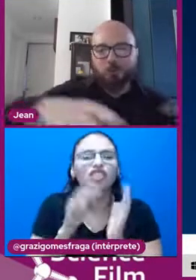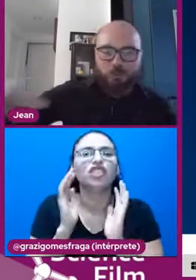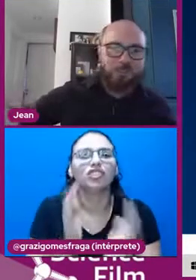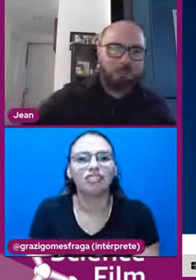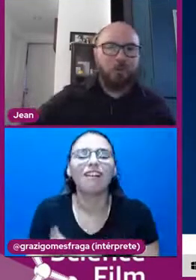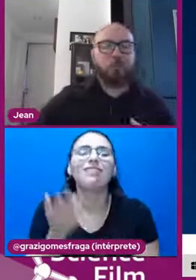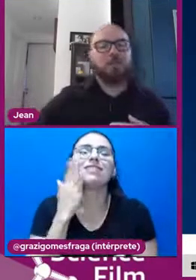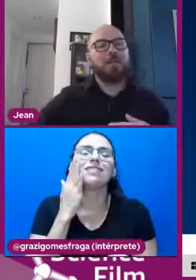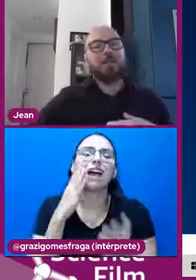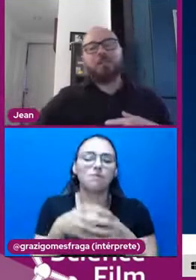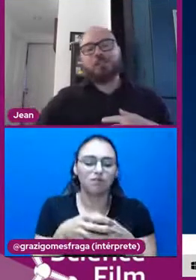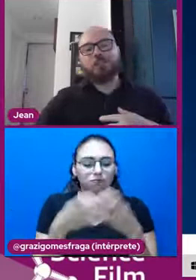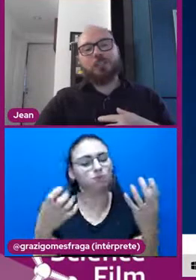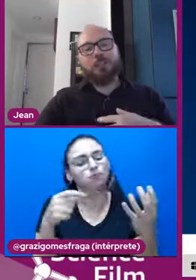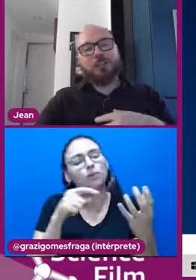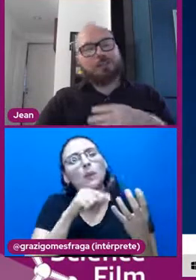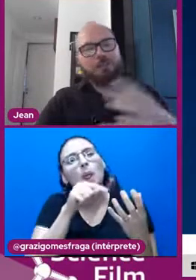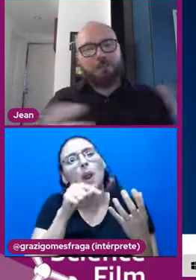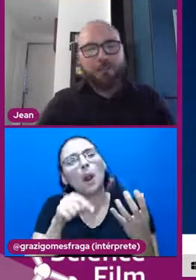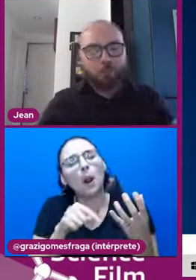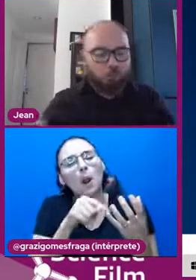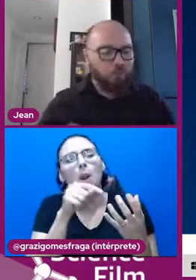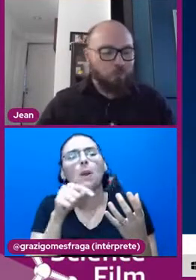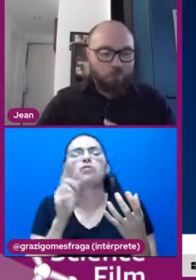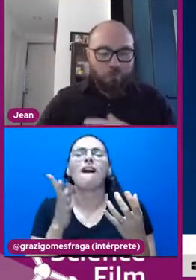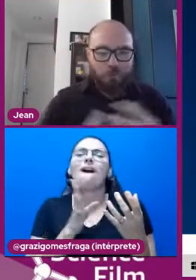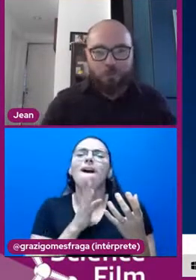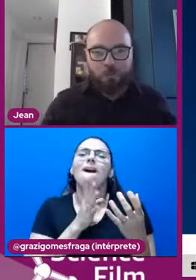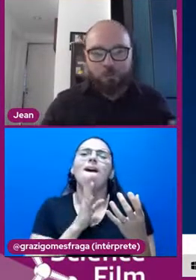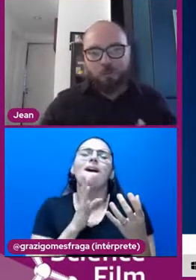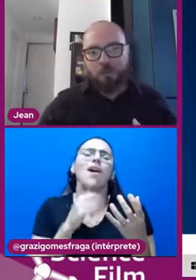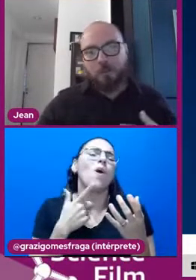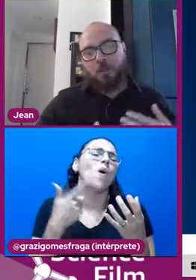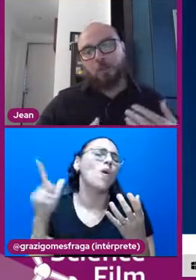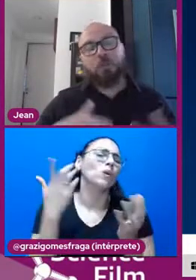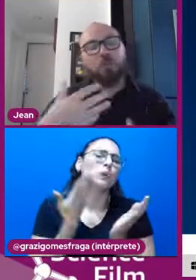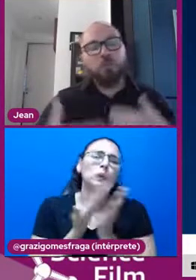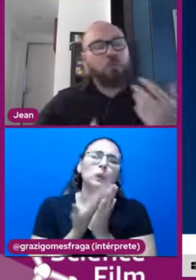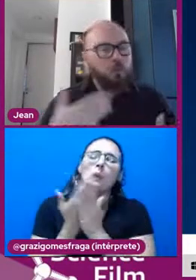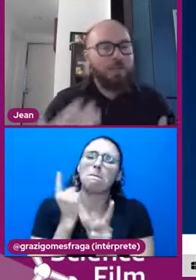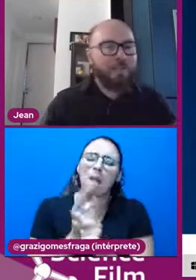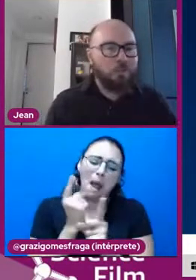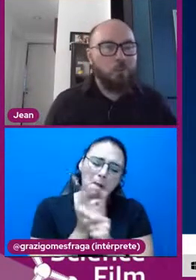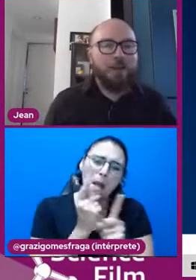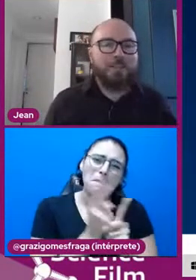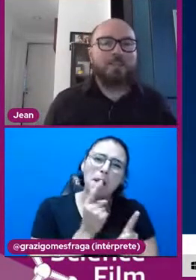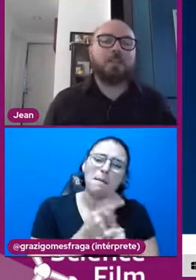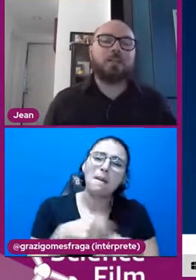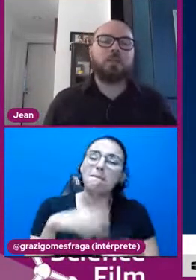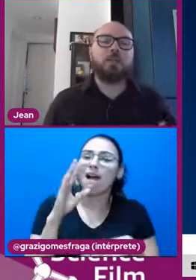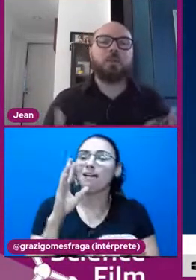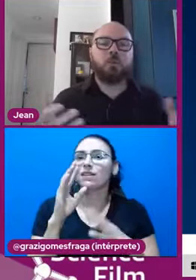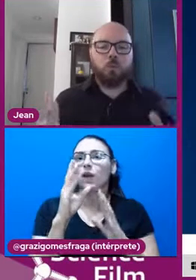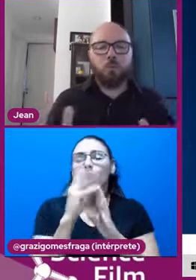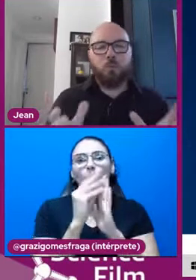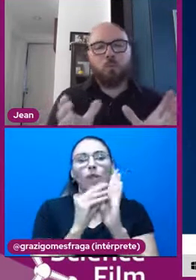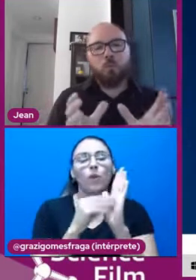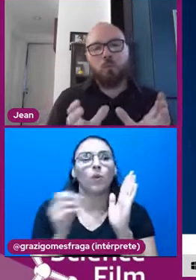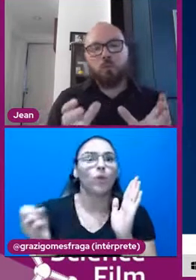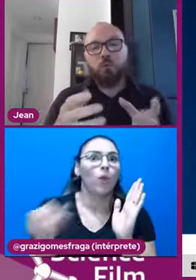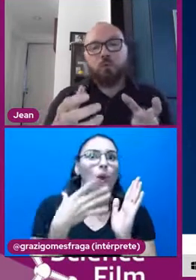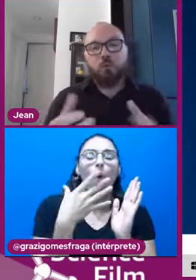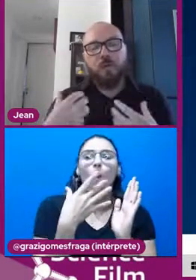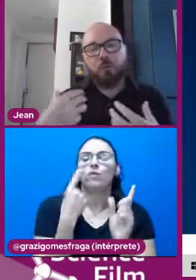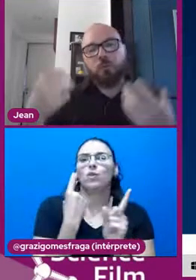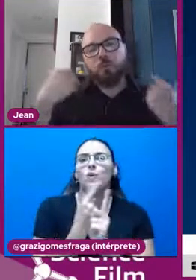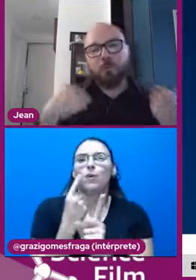já sabe, tudo tem em volta, já, enfim, tem outros conteúdos muito mais atuais do que o